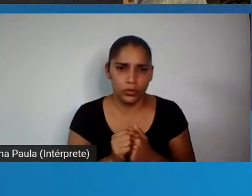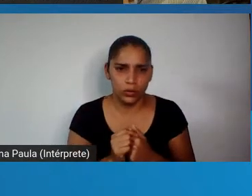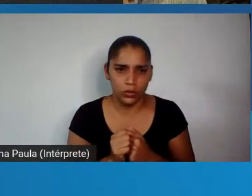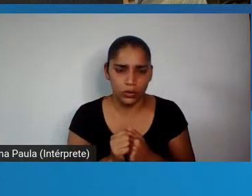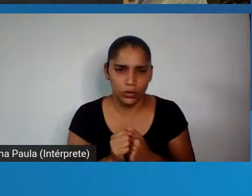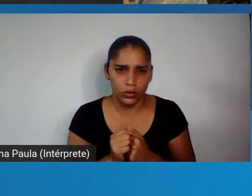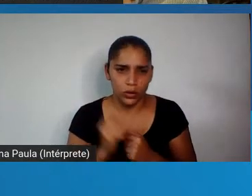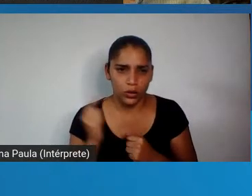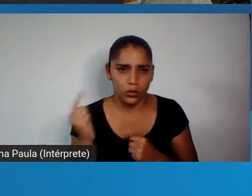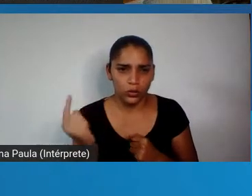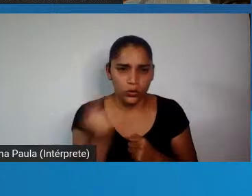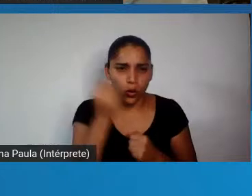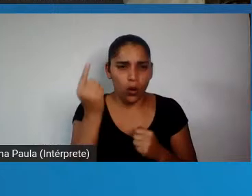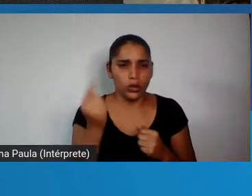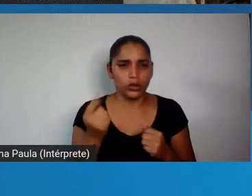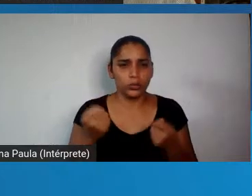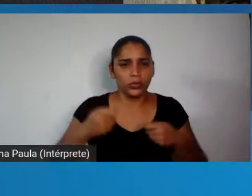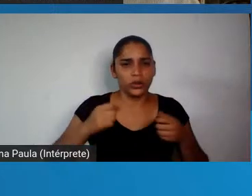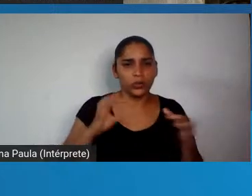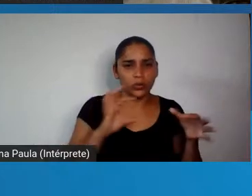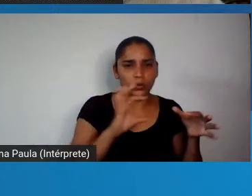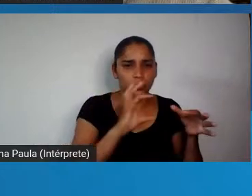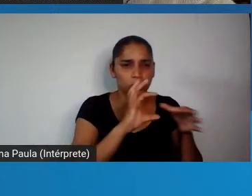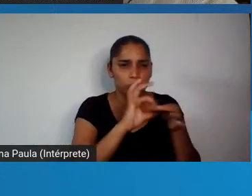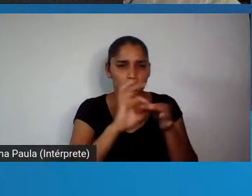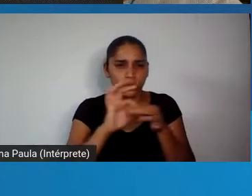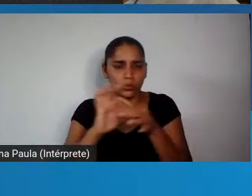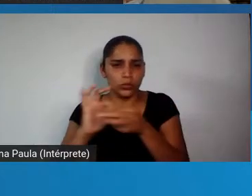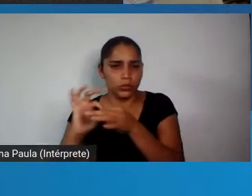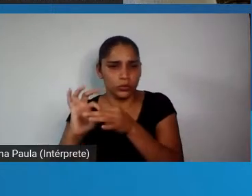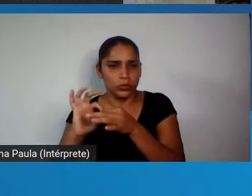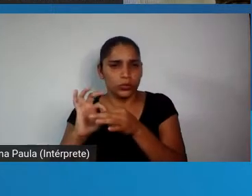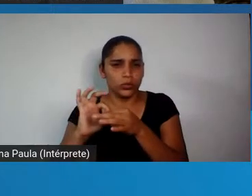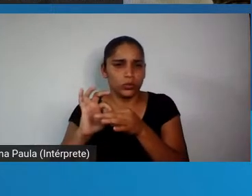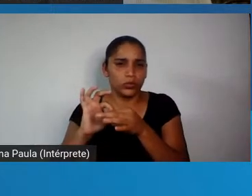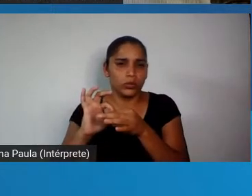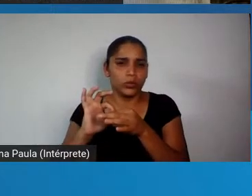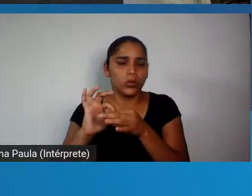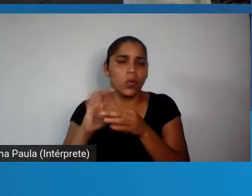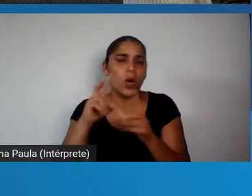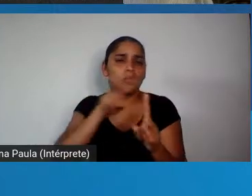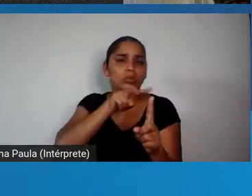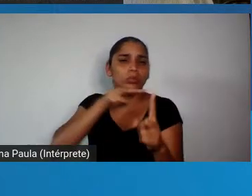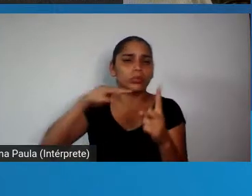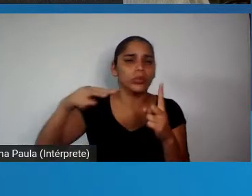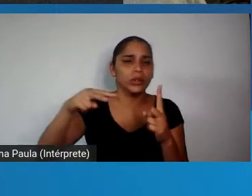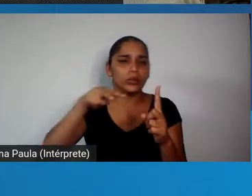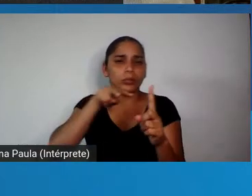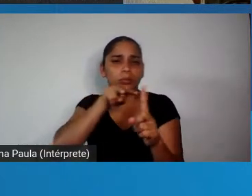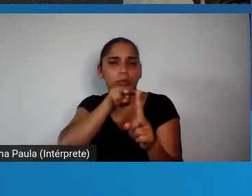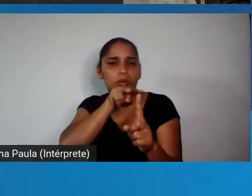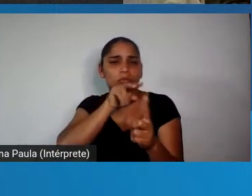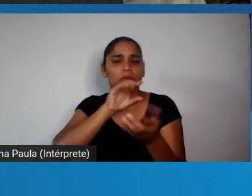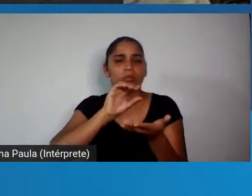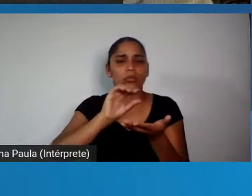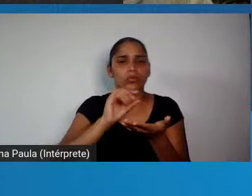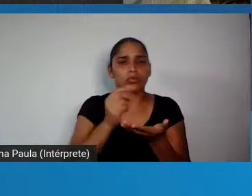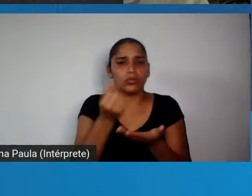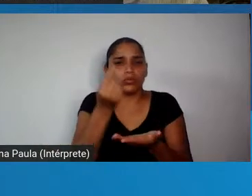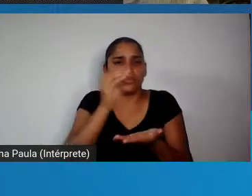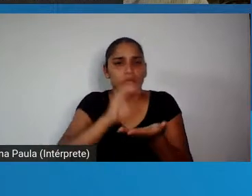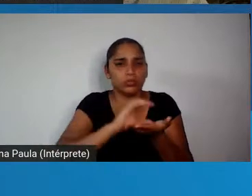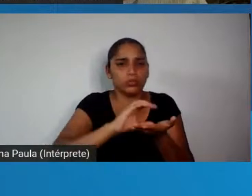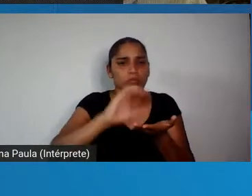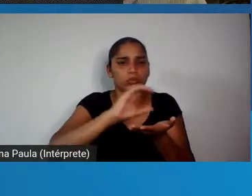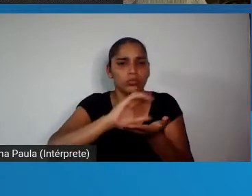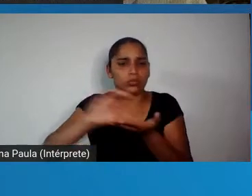gente está conectado, inclusive, como o Maurício falou sobre isso, com essa perspectiva de investimentos mundiais, pelo menos a